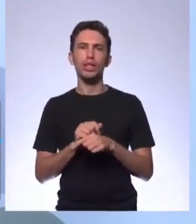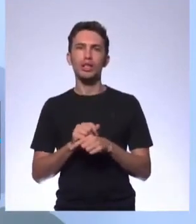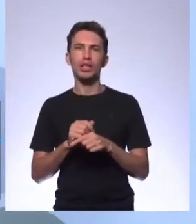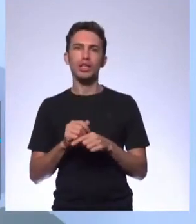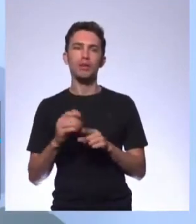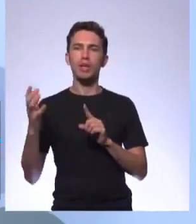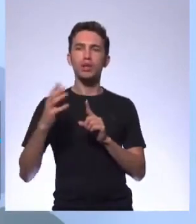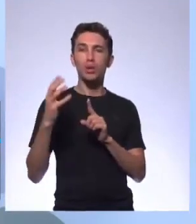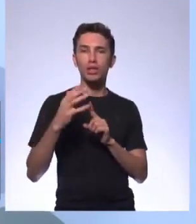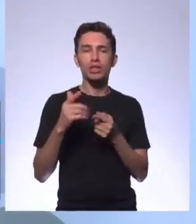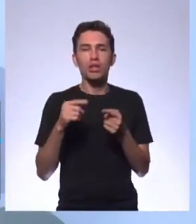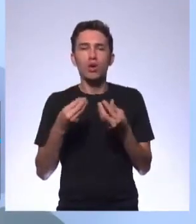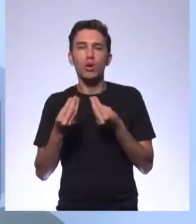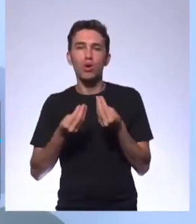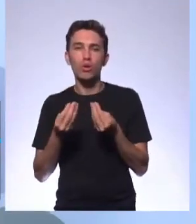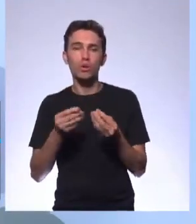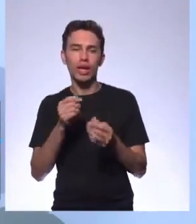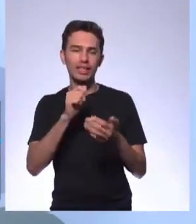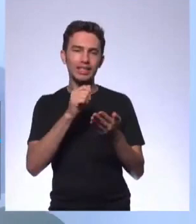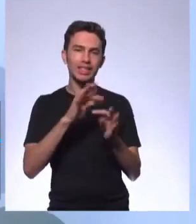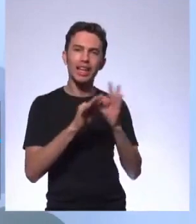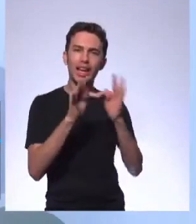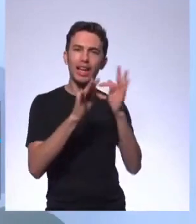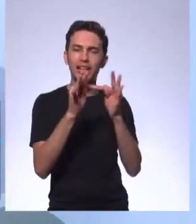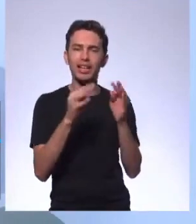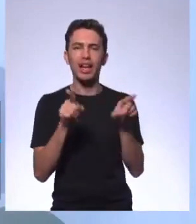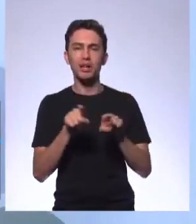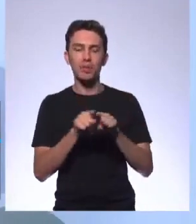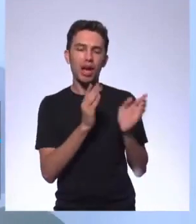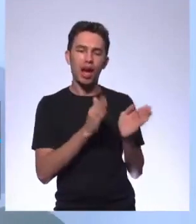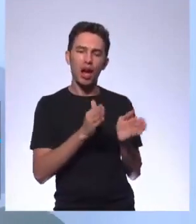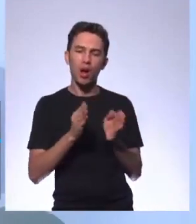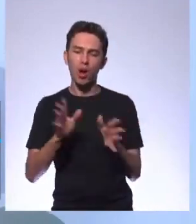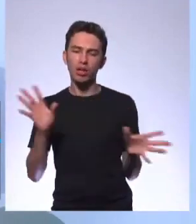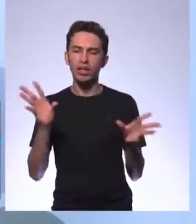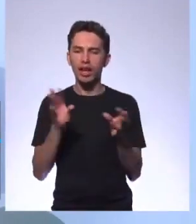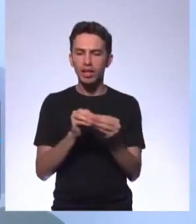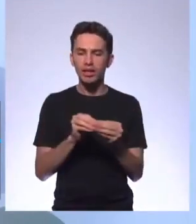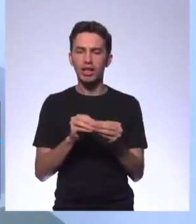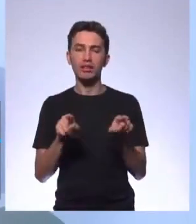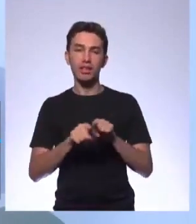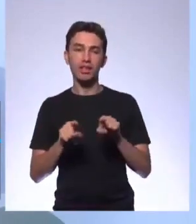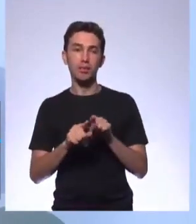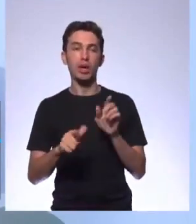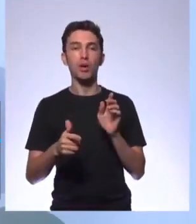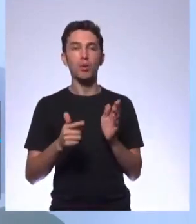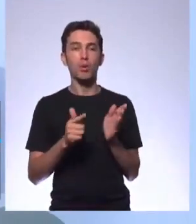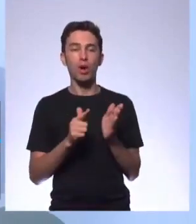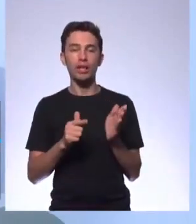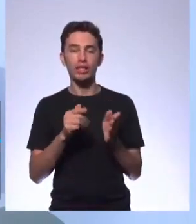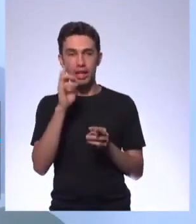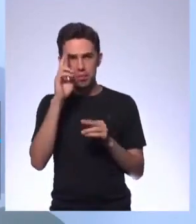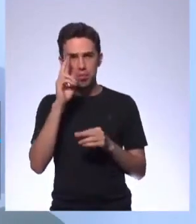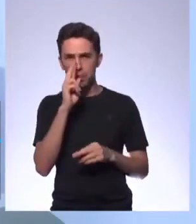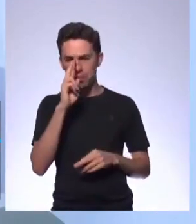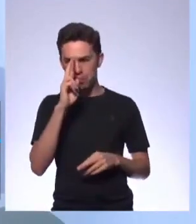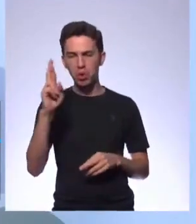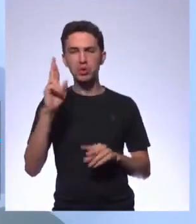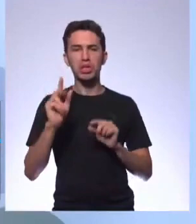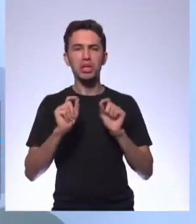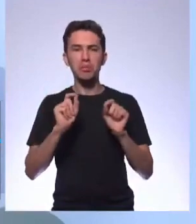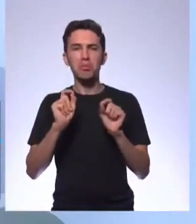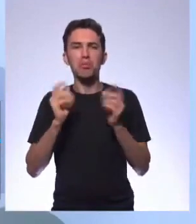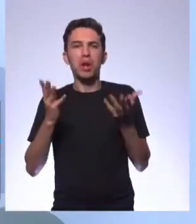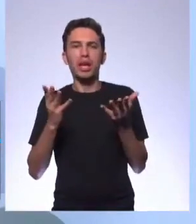escrever, quais as técnicas, a ordem da escrita da resenha, qual o papel dessa resenha que serve aí para analisar